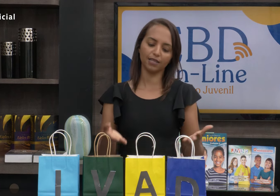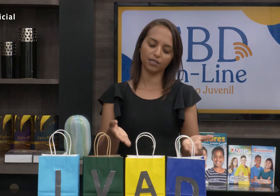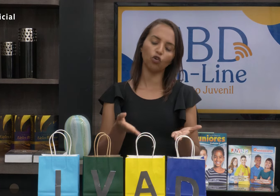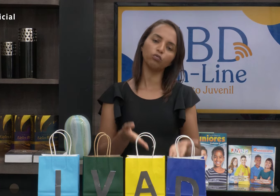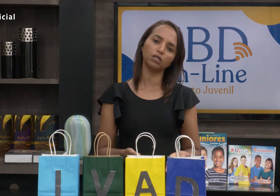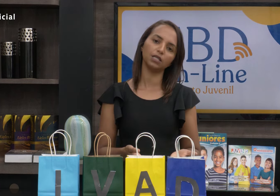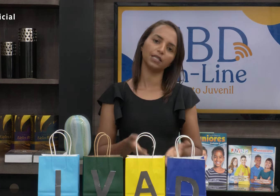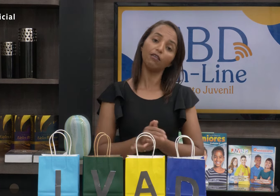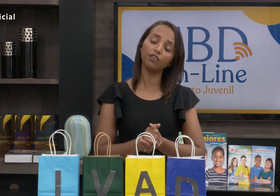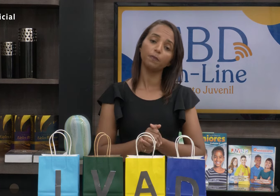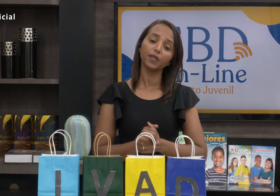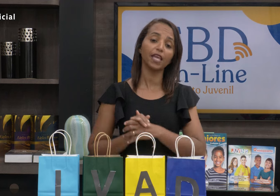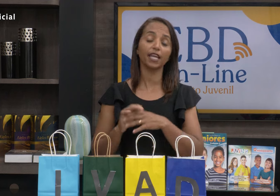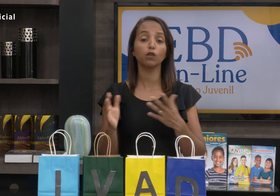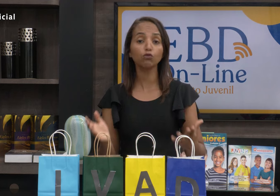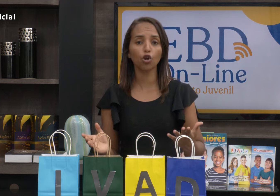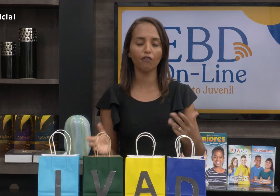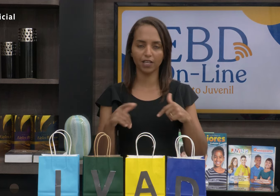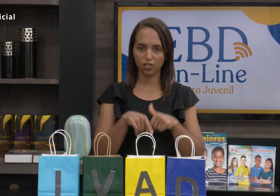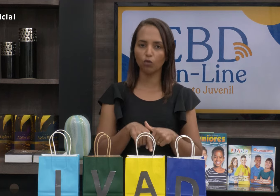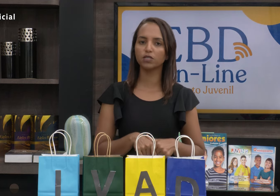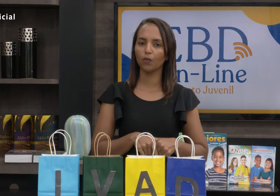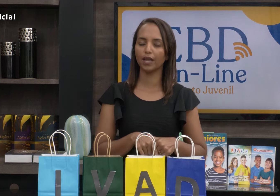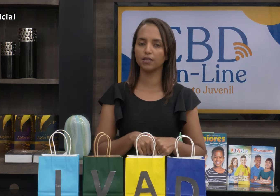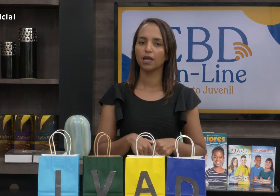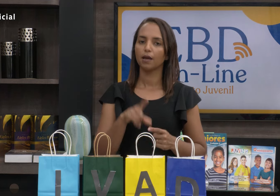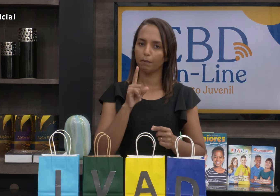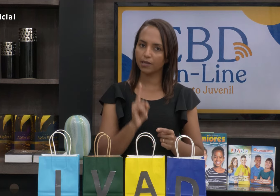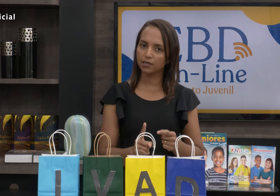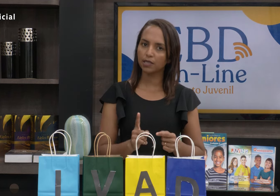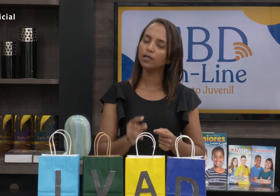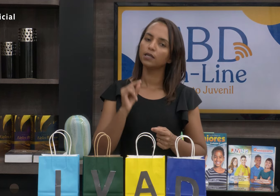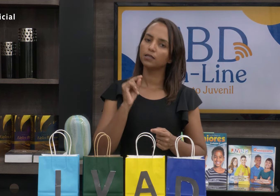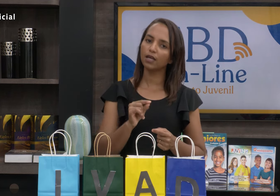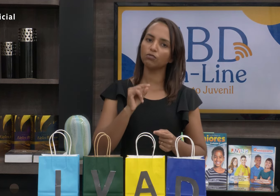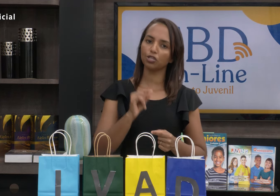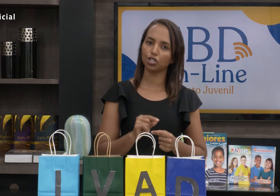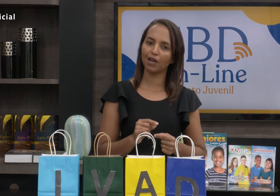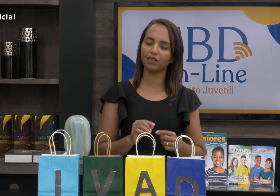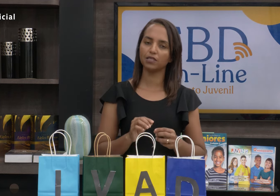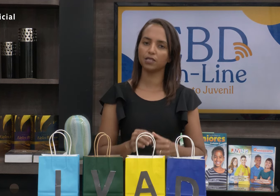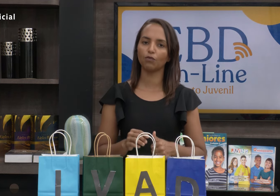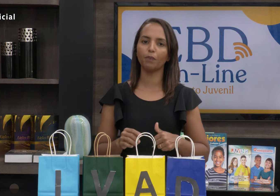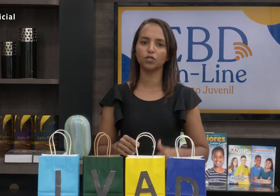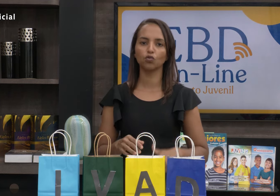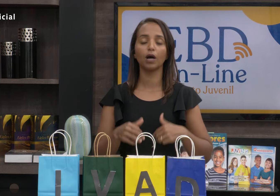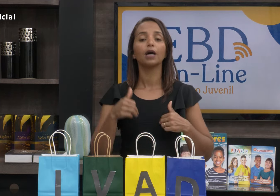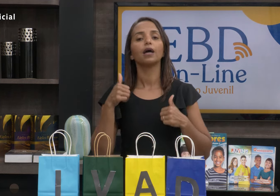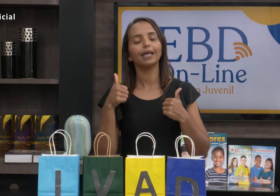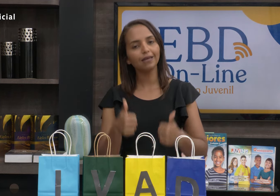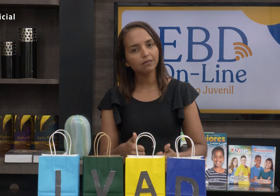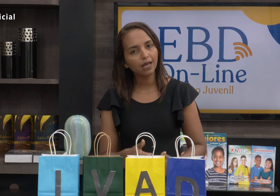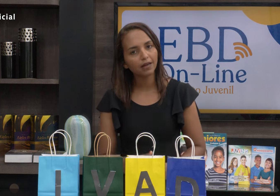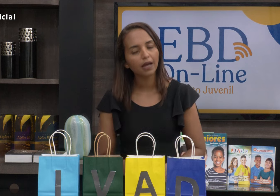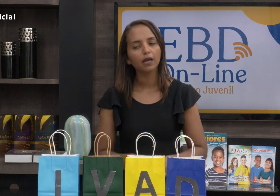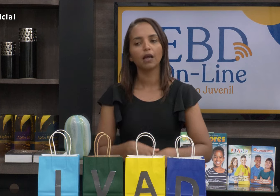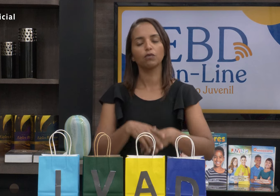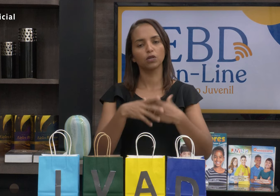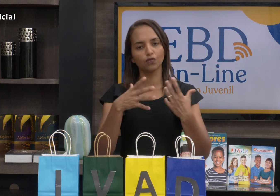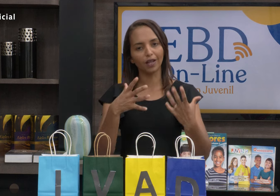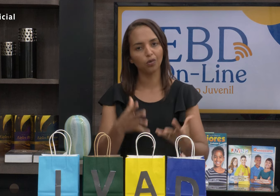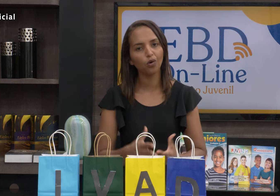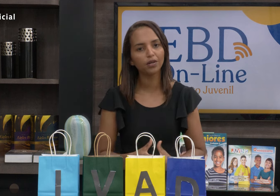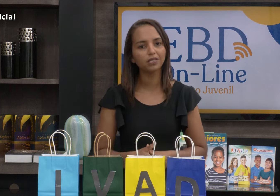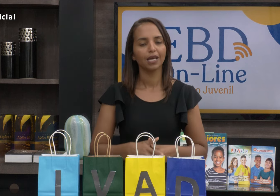qualidades assim como tinha Davi, que era tão jovem assim como são eles, mas que não deixava de ser uma pessoa íntegra